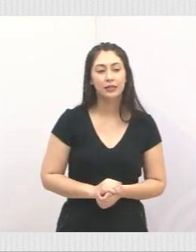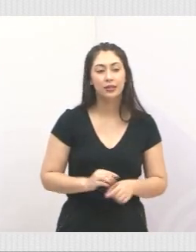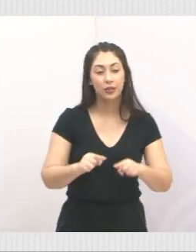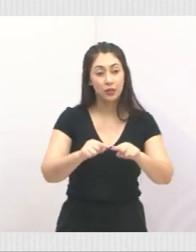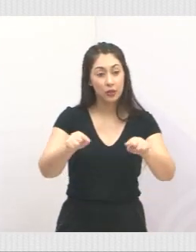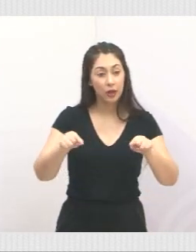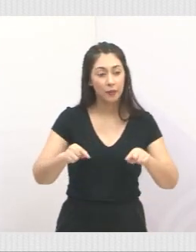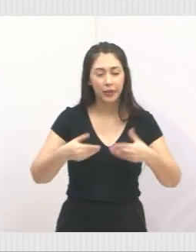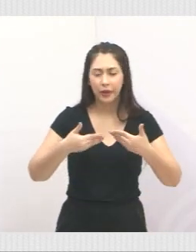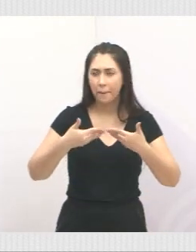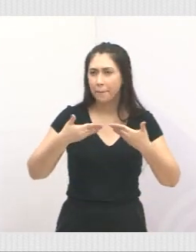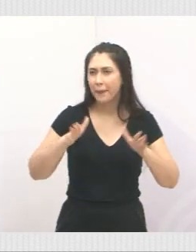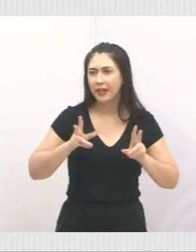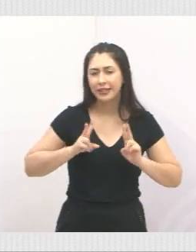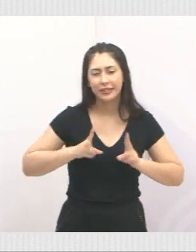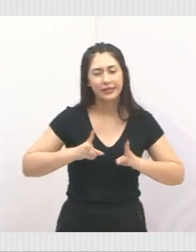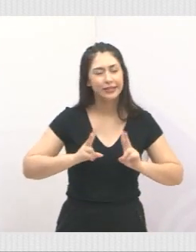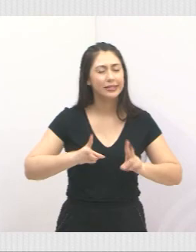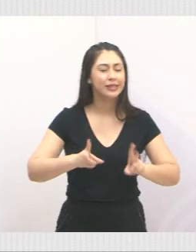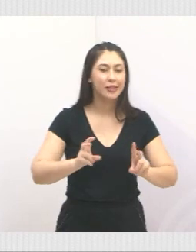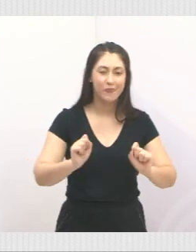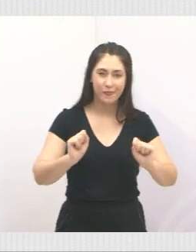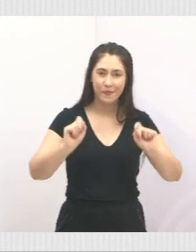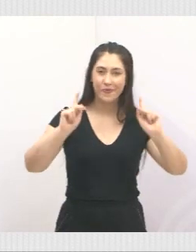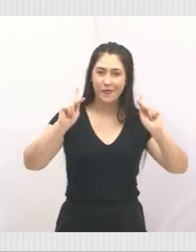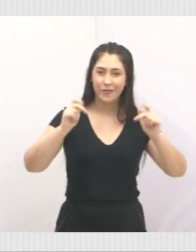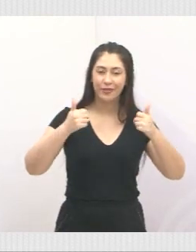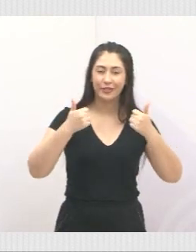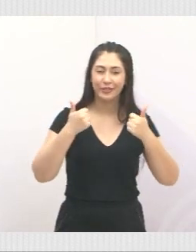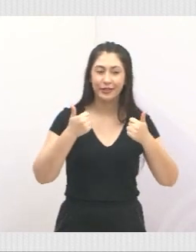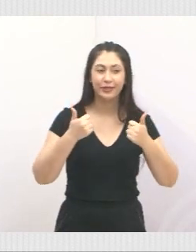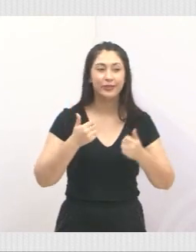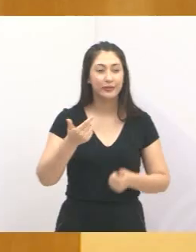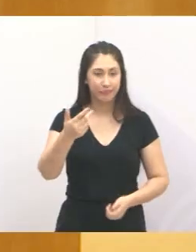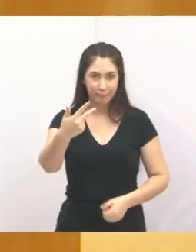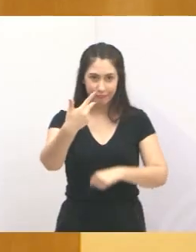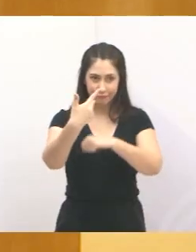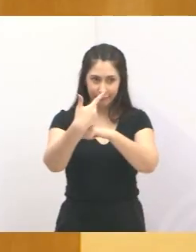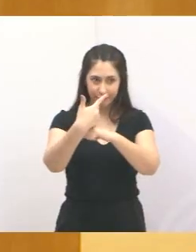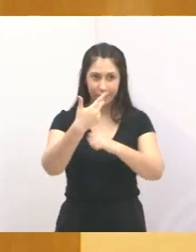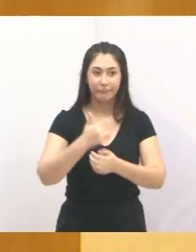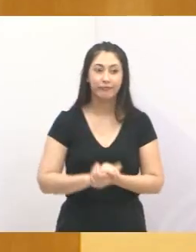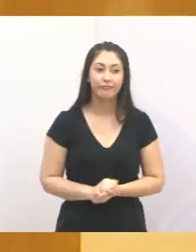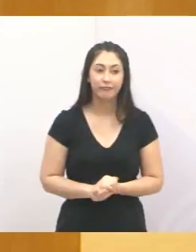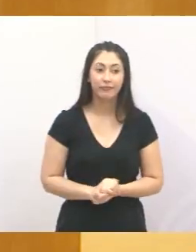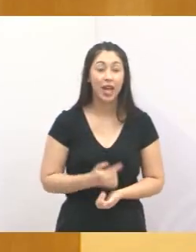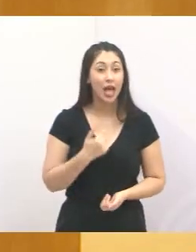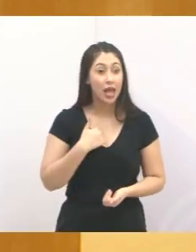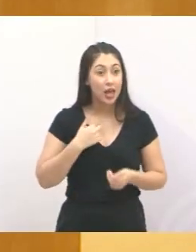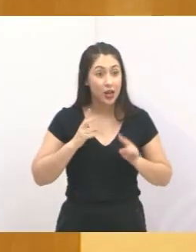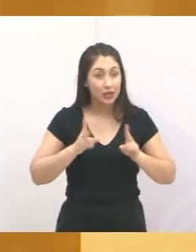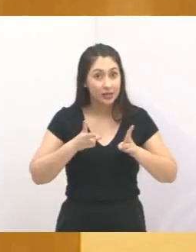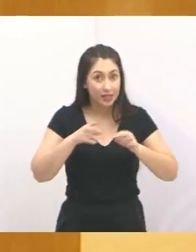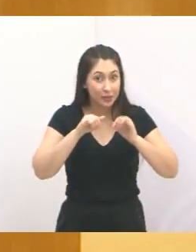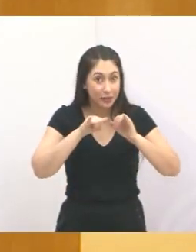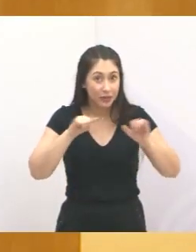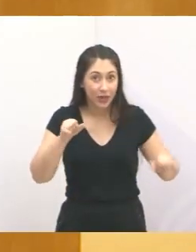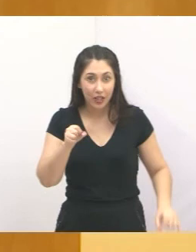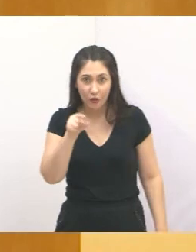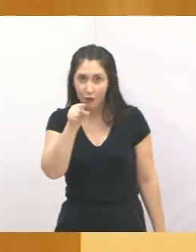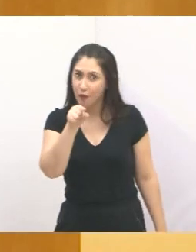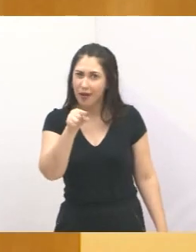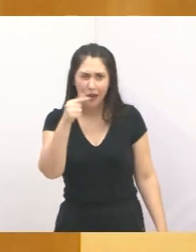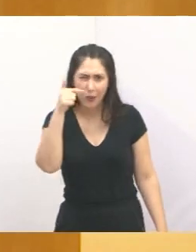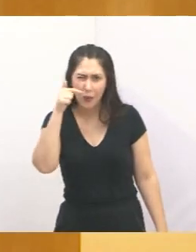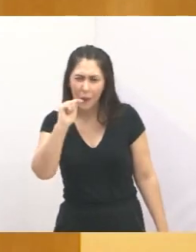gabinete sempre está aberto para você, ok? Pode voltar para mim? Como eu sempre falo aqui, você